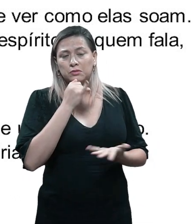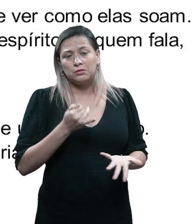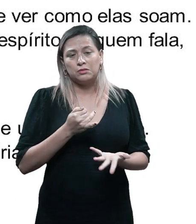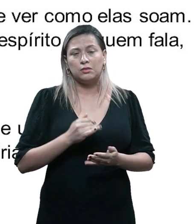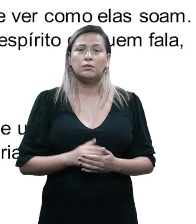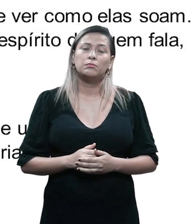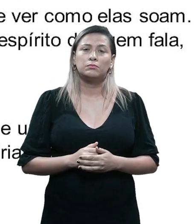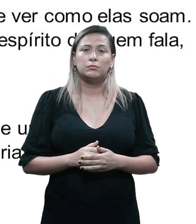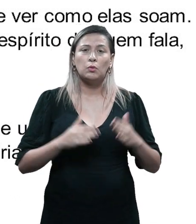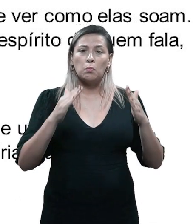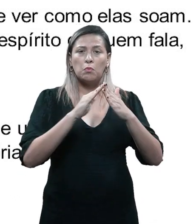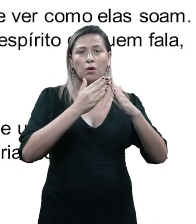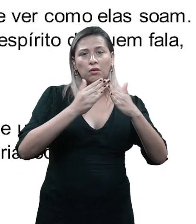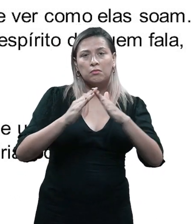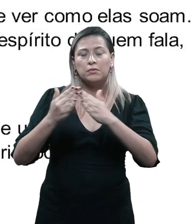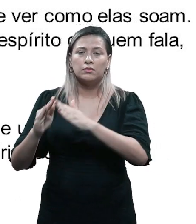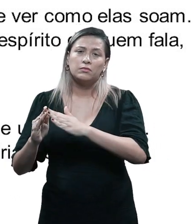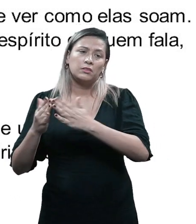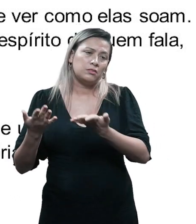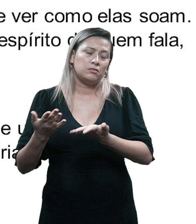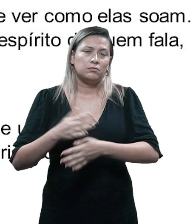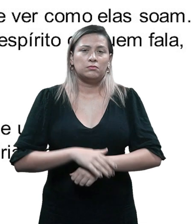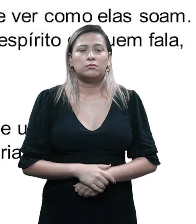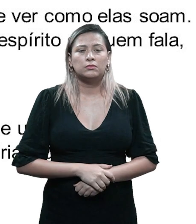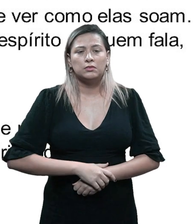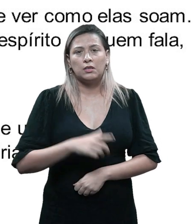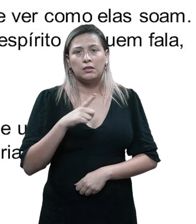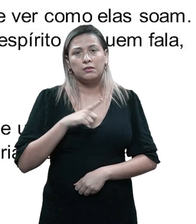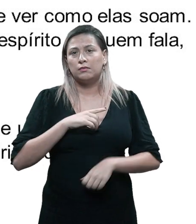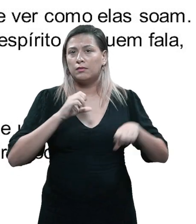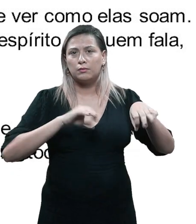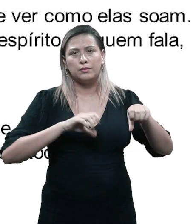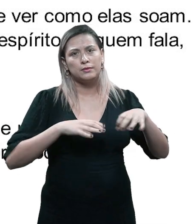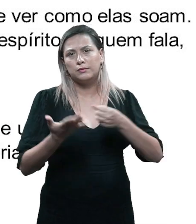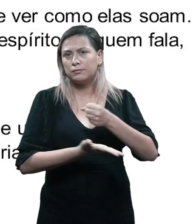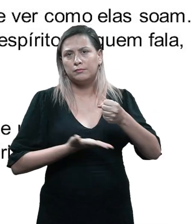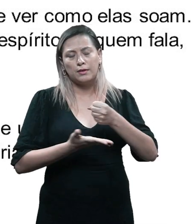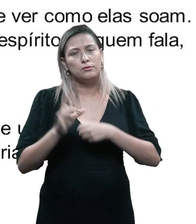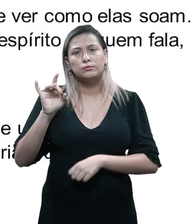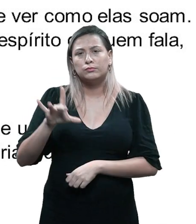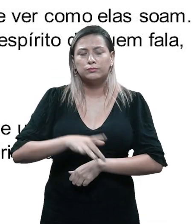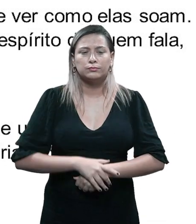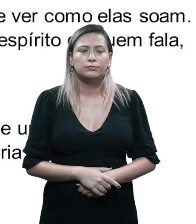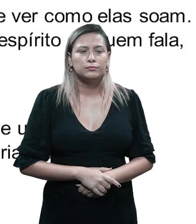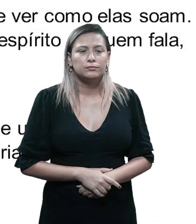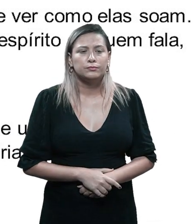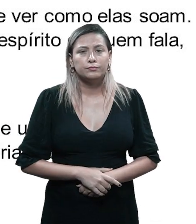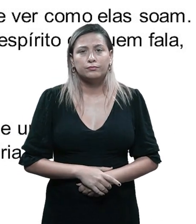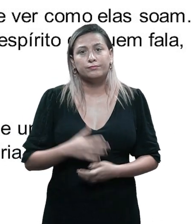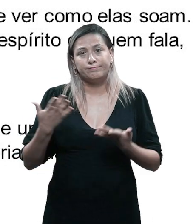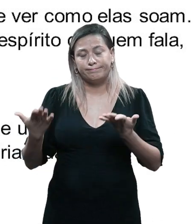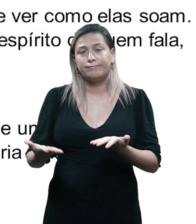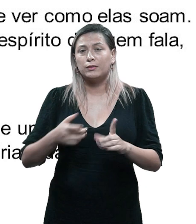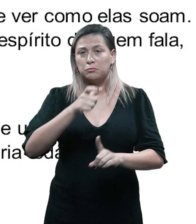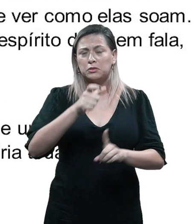que, por exemplo, vive na periferia e tem apenas o ensino básico, certo?